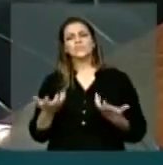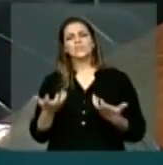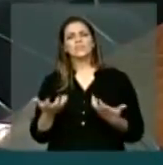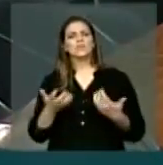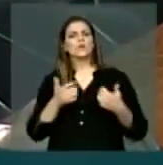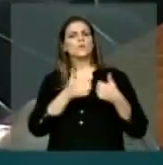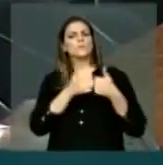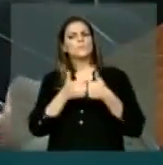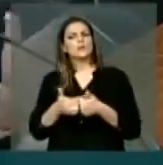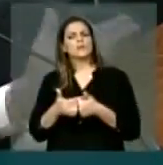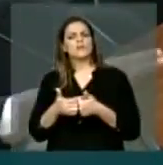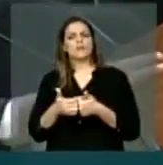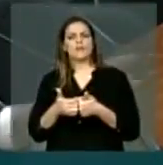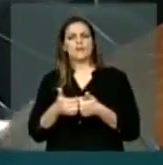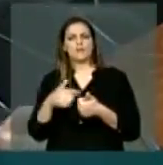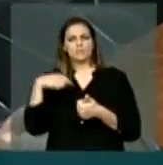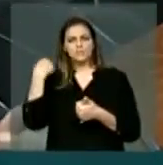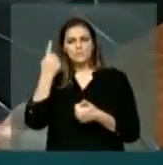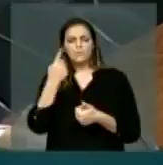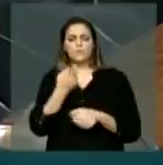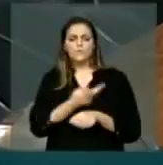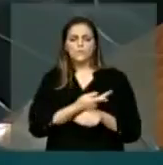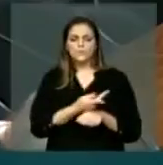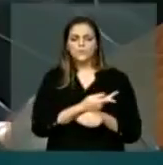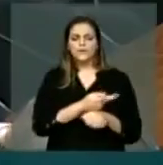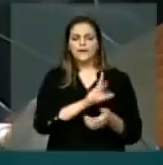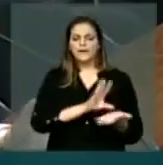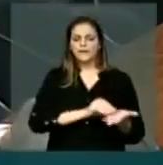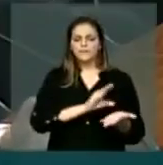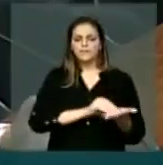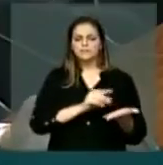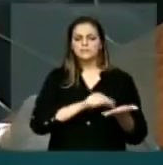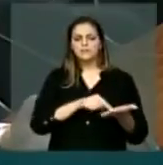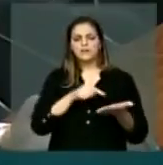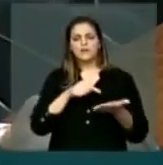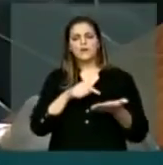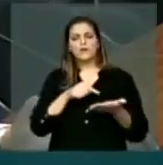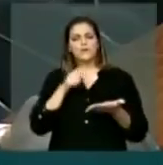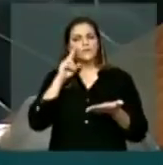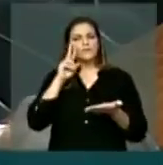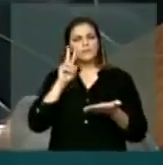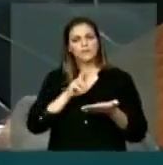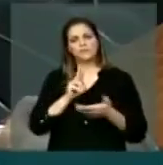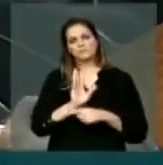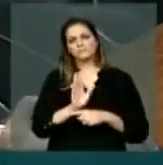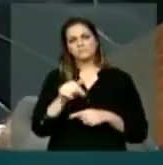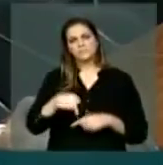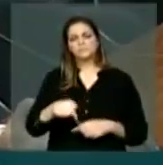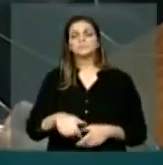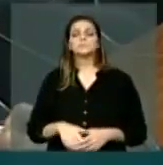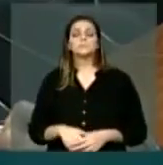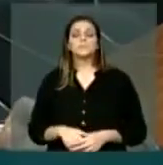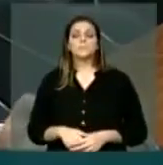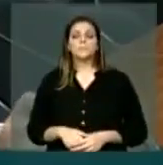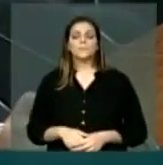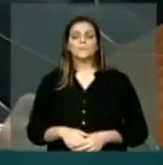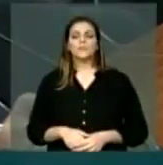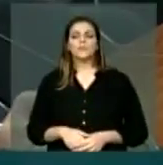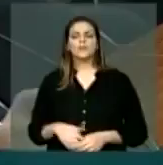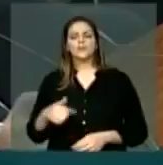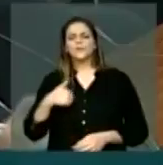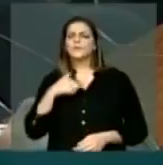acompanhá-lo agora pela gravação, que foi tudo gravado. e dizer que eu tenho uma ideia